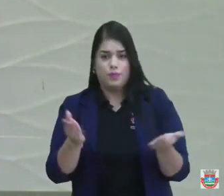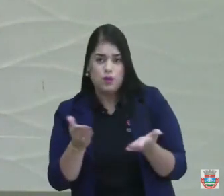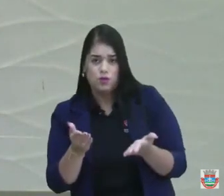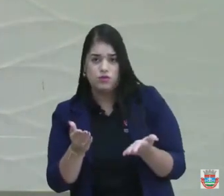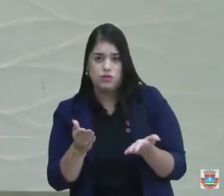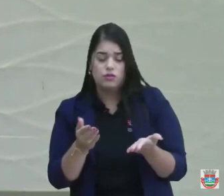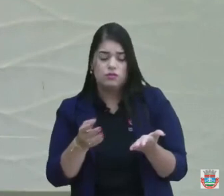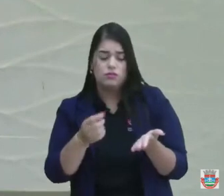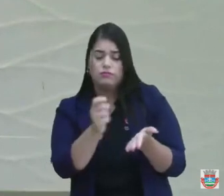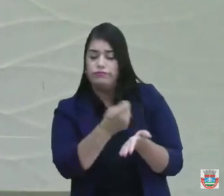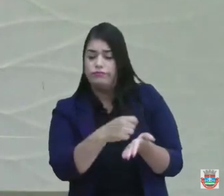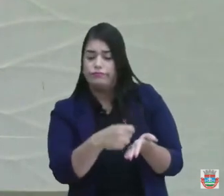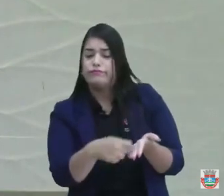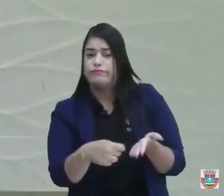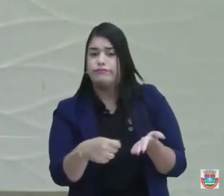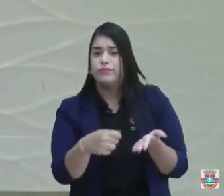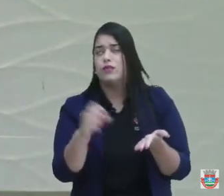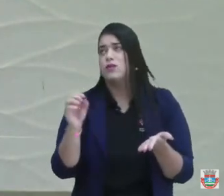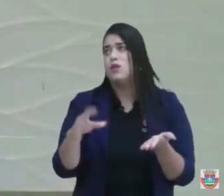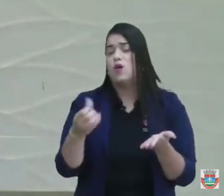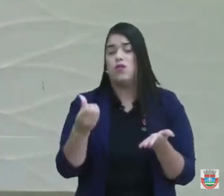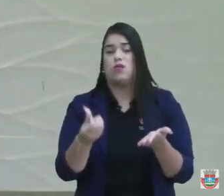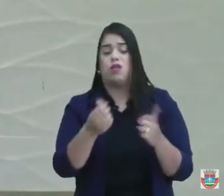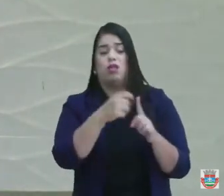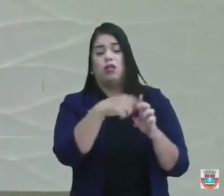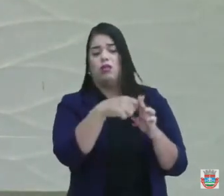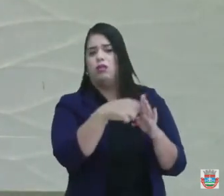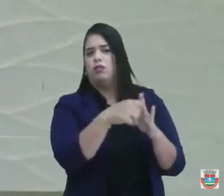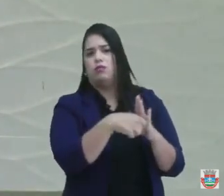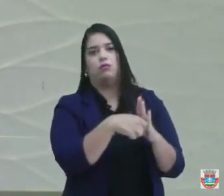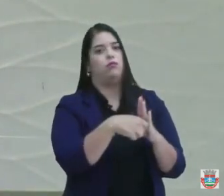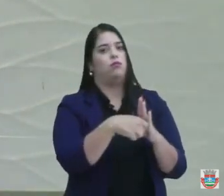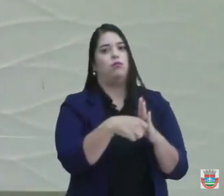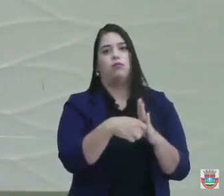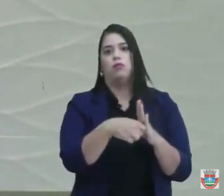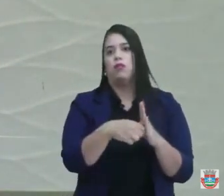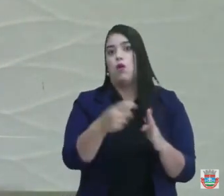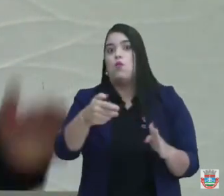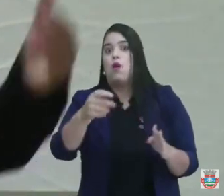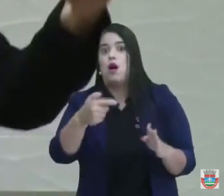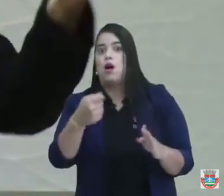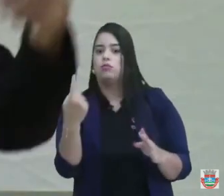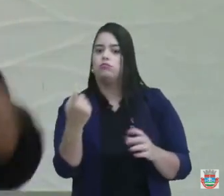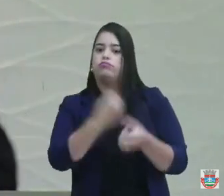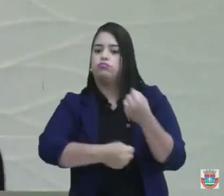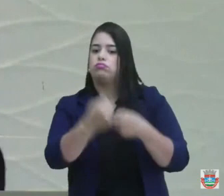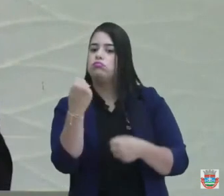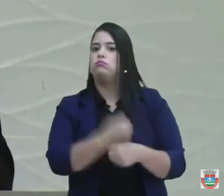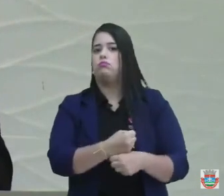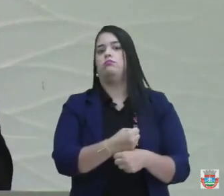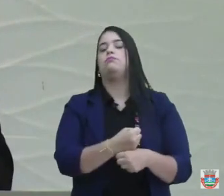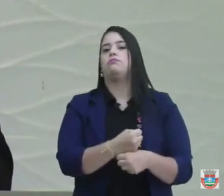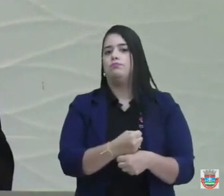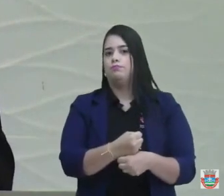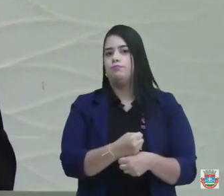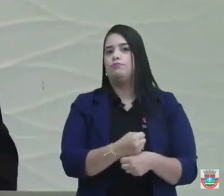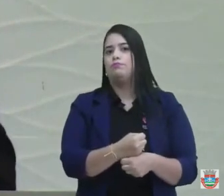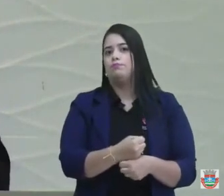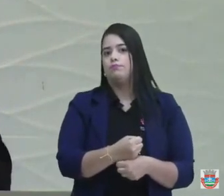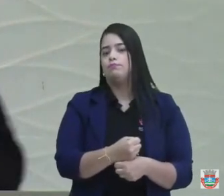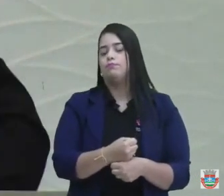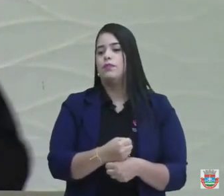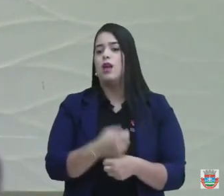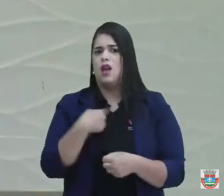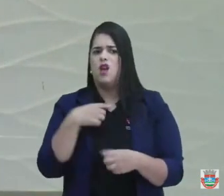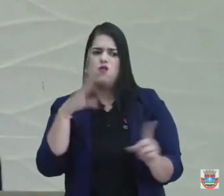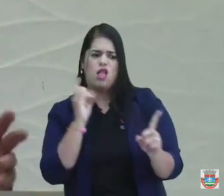ginecologista, sai com seis meses, oito meses, dez meses. Semana passada, eu dei uma carona, numa pessoa, disse, você é atendida, faz